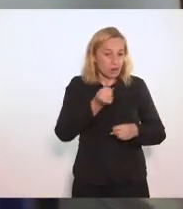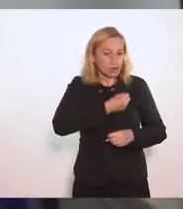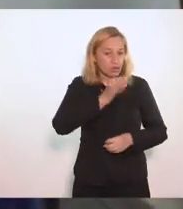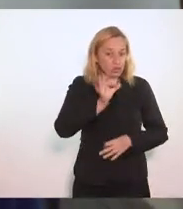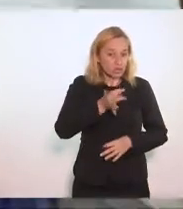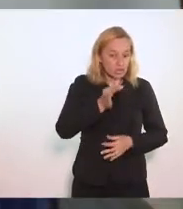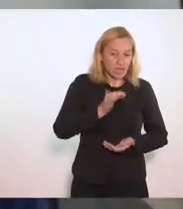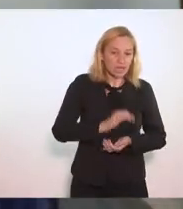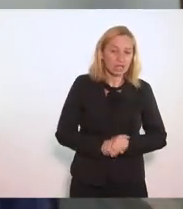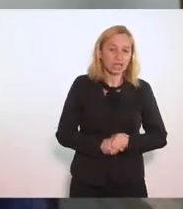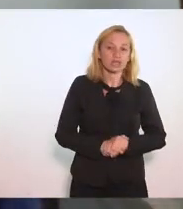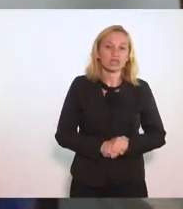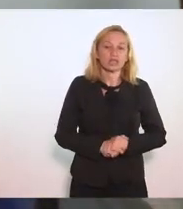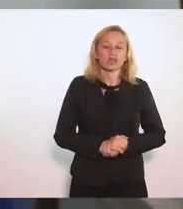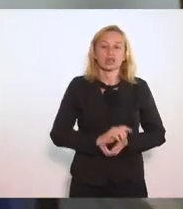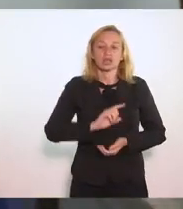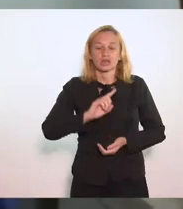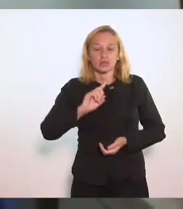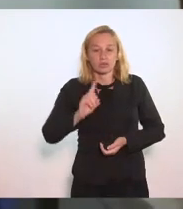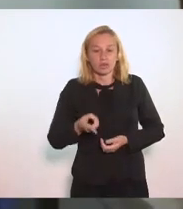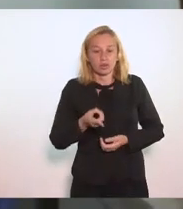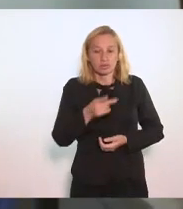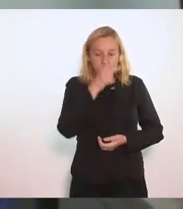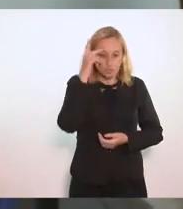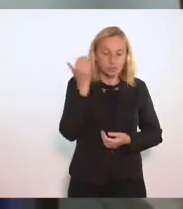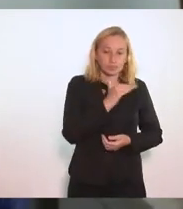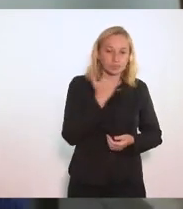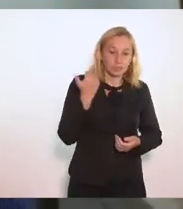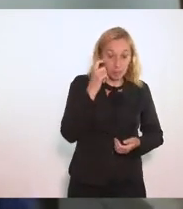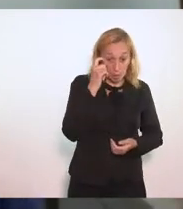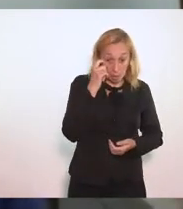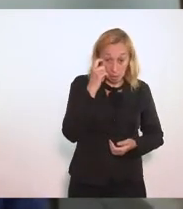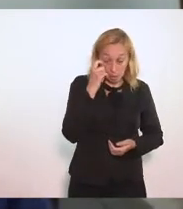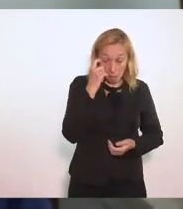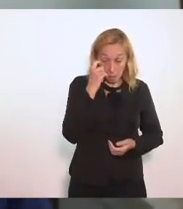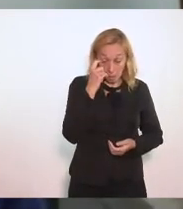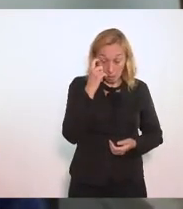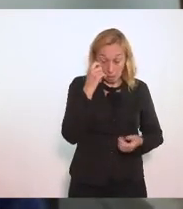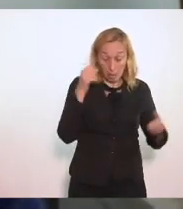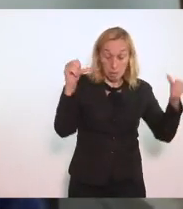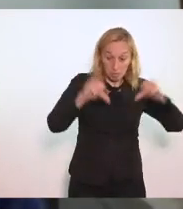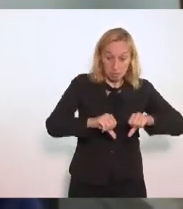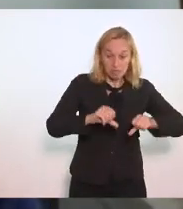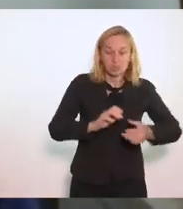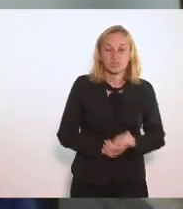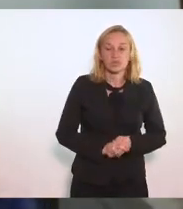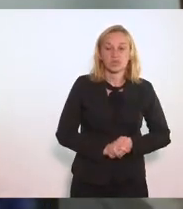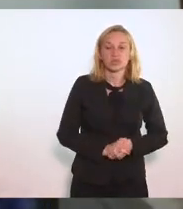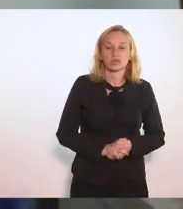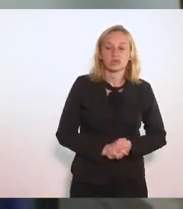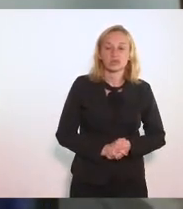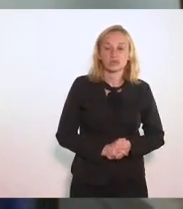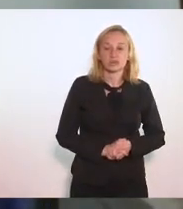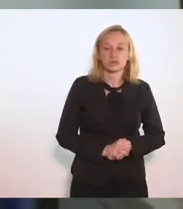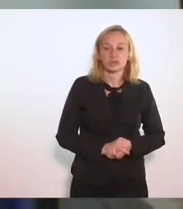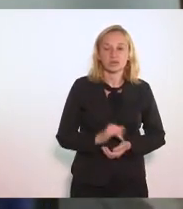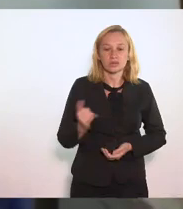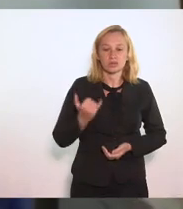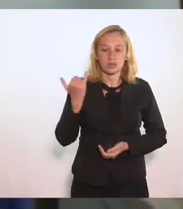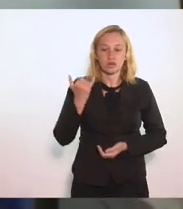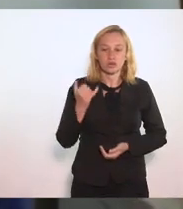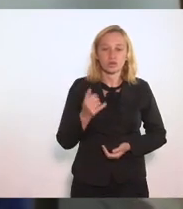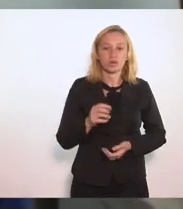Em mortes Por milhão Dizem eles Tem gente Muito pior E exclui os dados Que importam